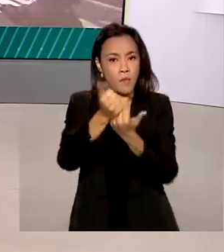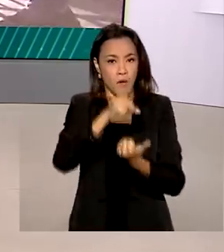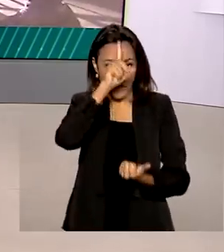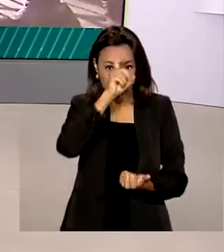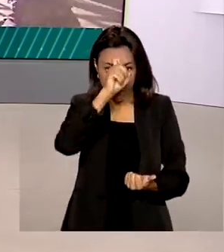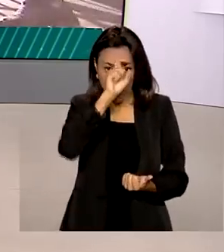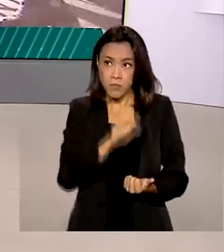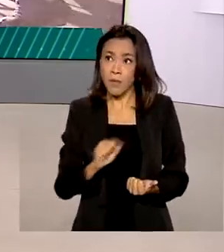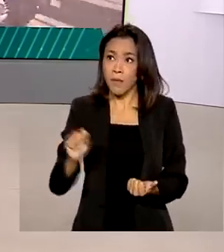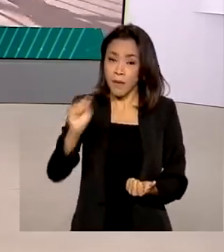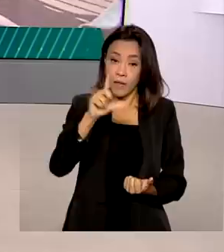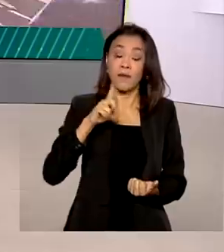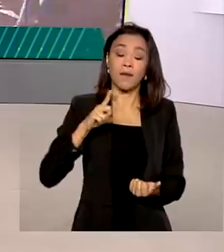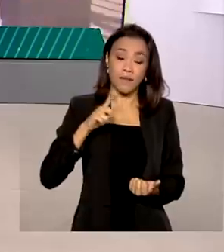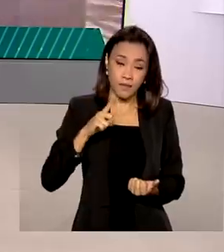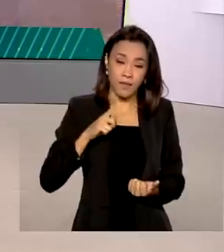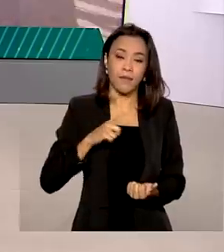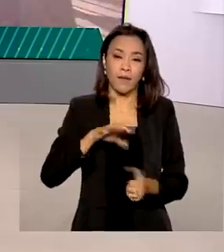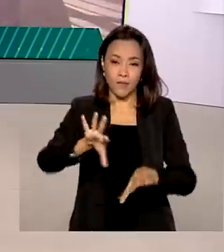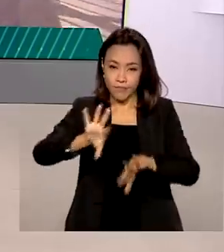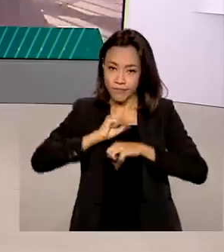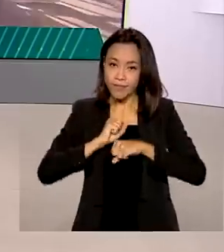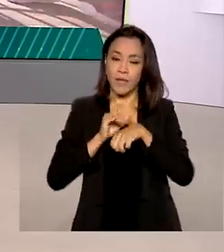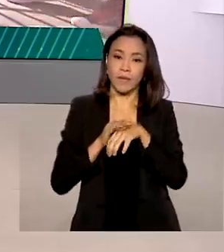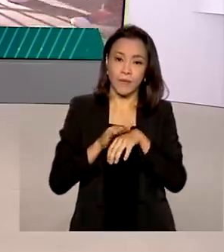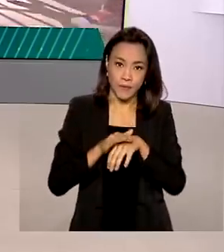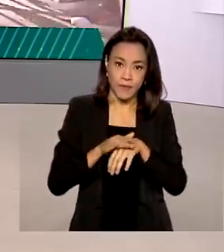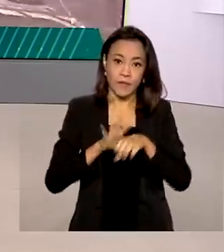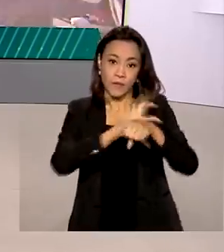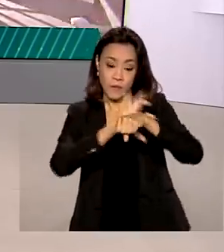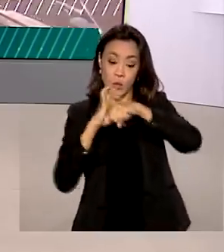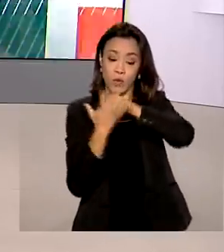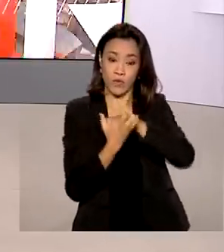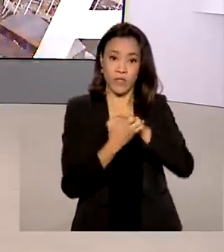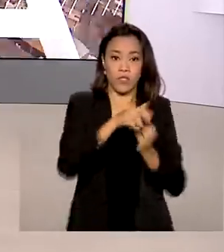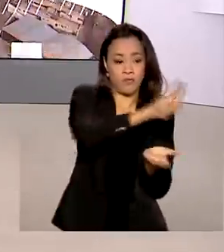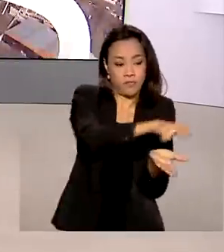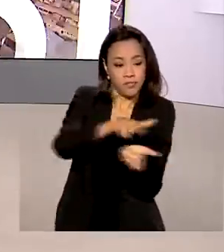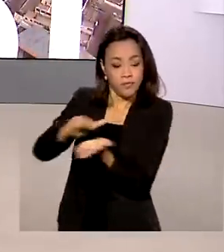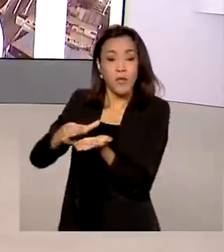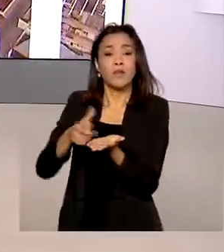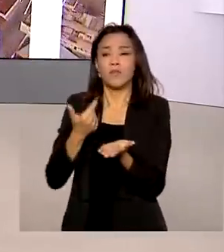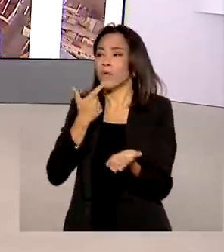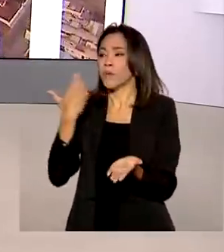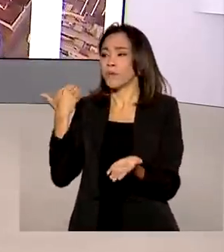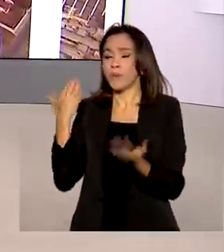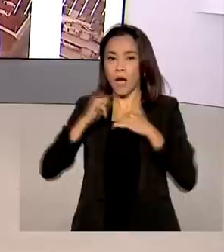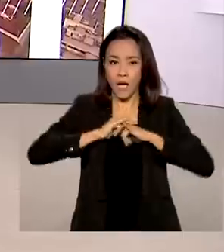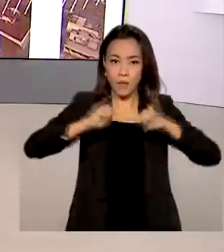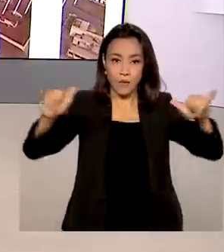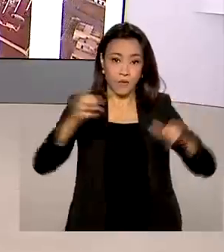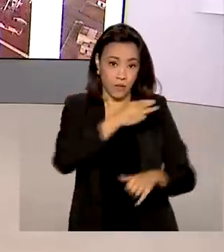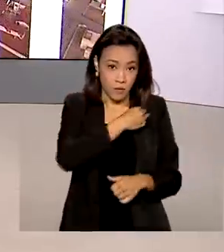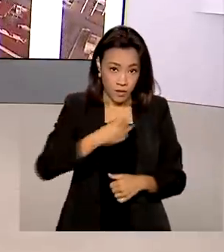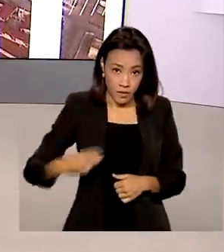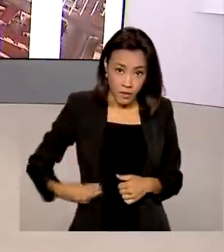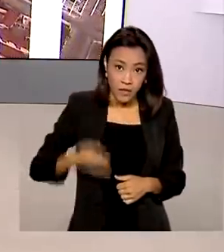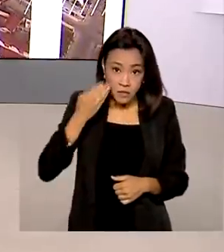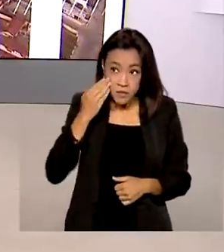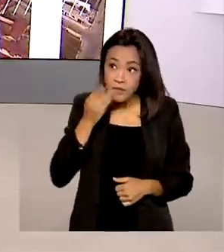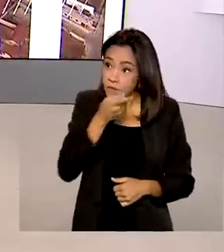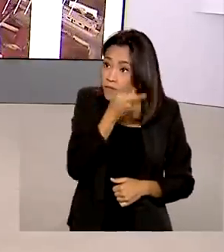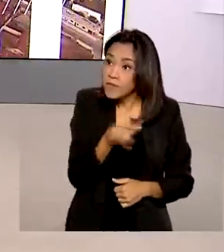pacientes internados com Covid-19. O anúncio foi feito pelo ministro da Saúde, Marcelo Queiroga, em visita ao sertão